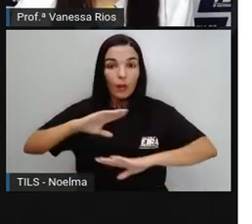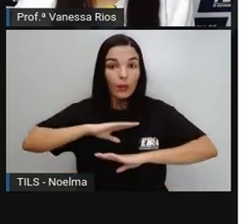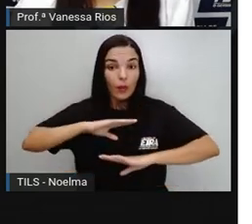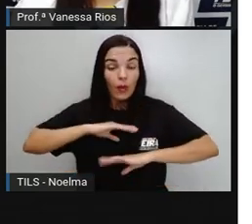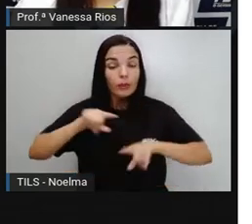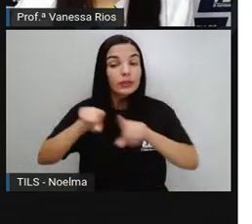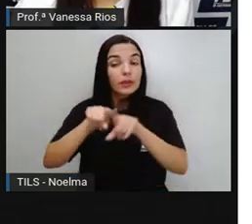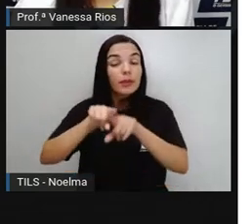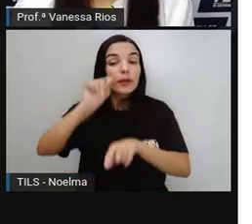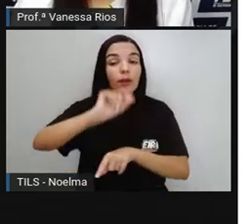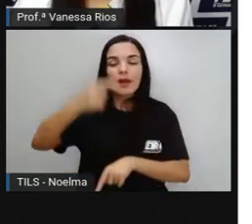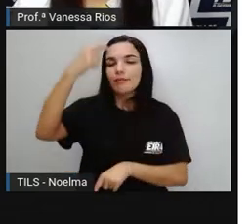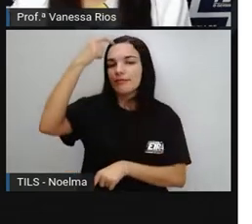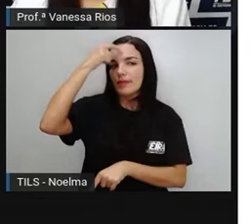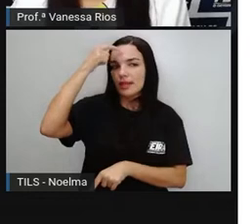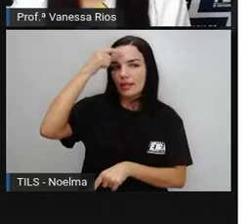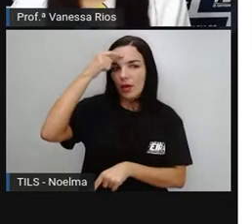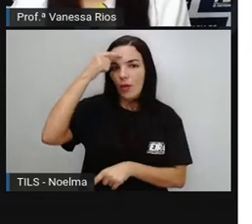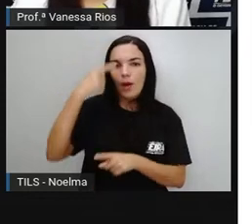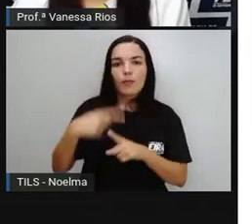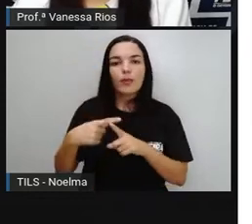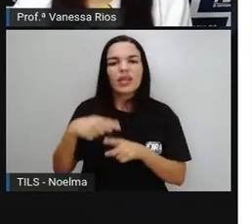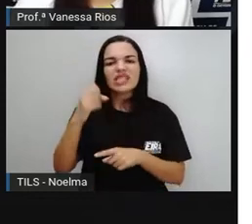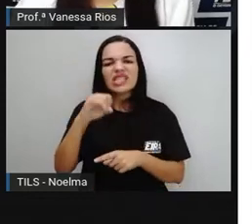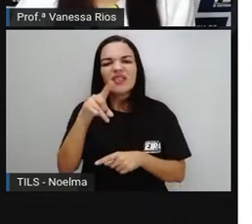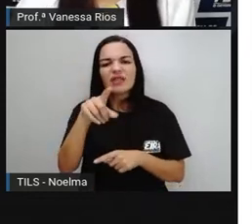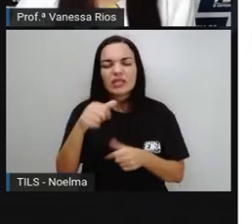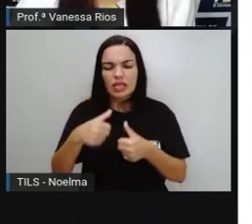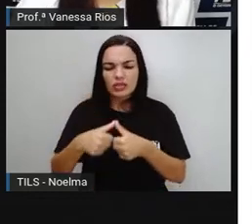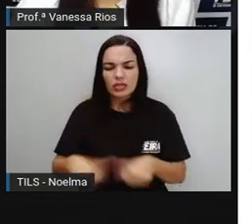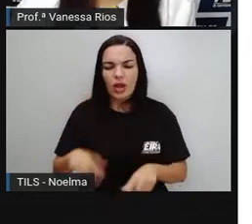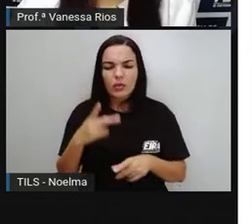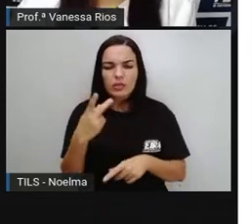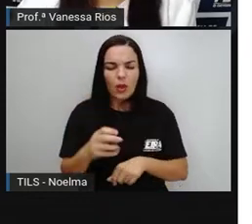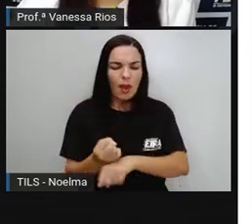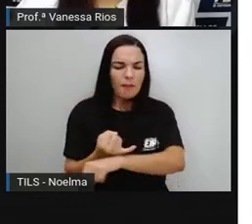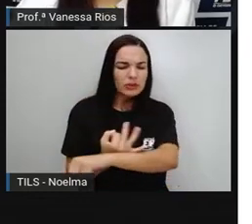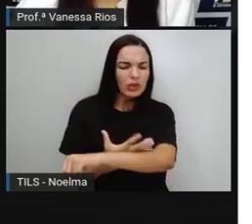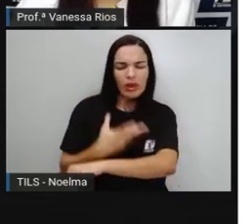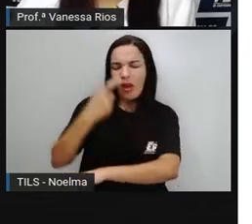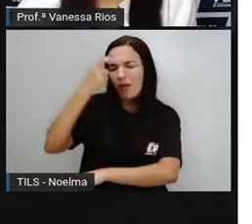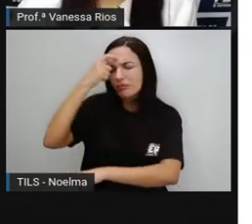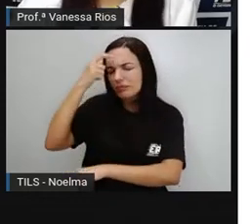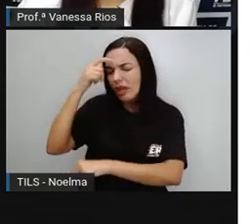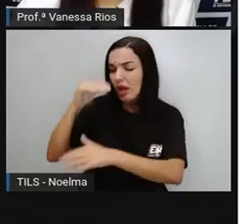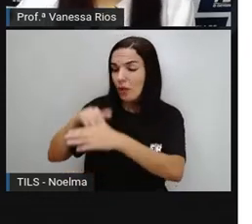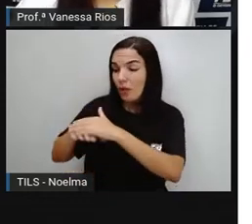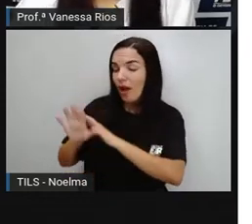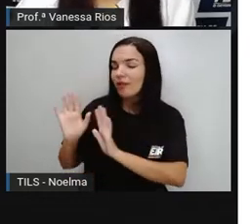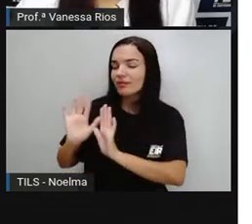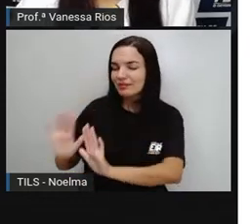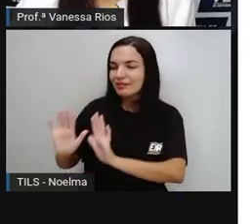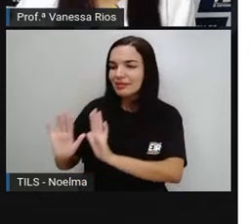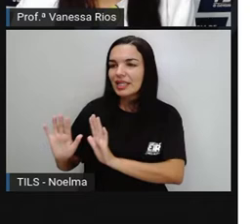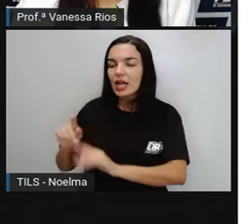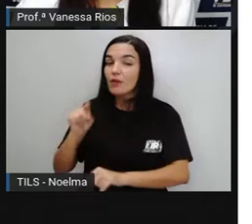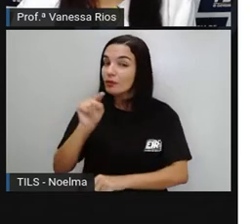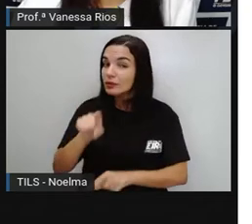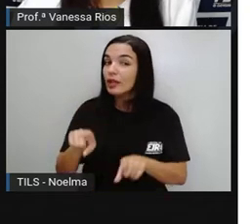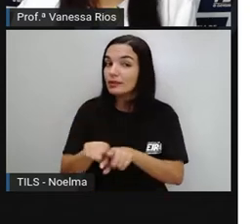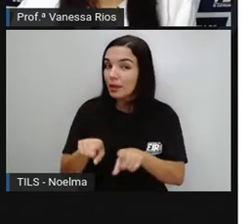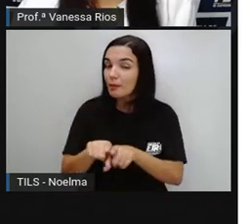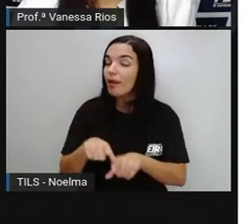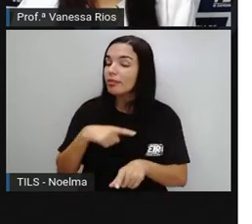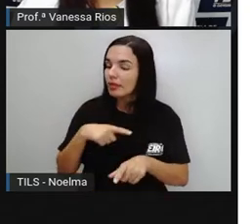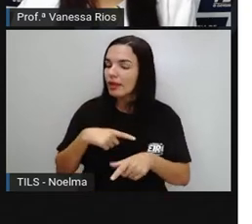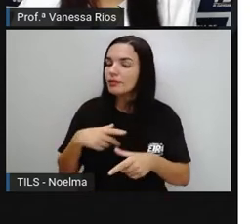também Mental Porque você está Num ambiente Onde o seu emocional Está sendo conservado Você também Está